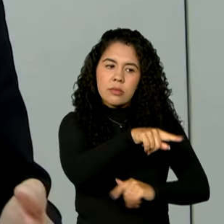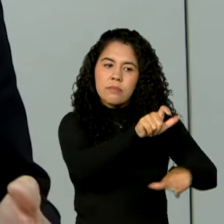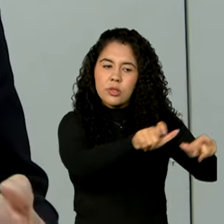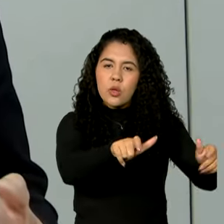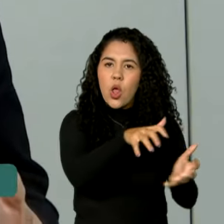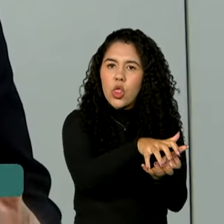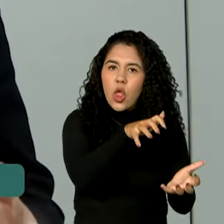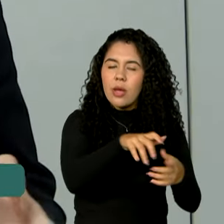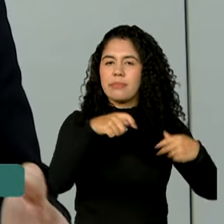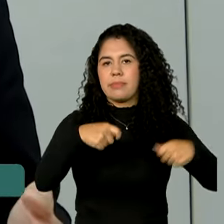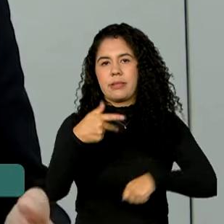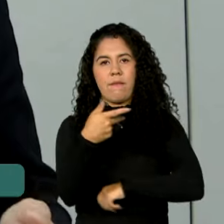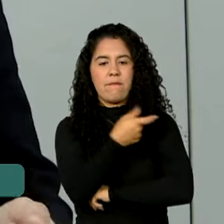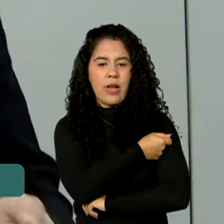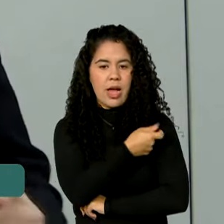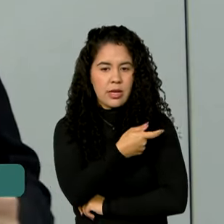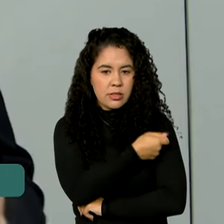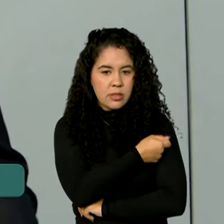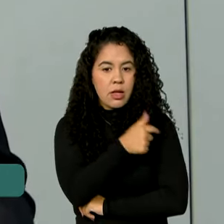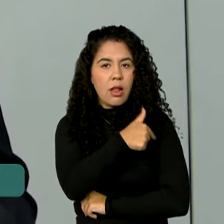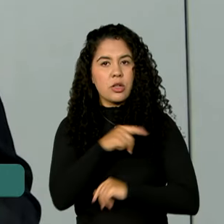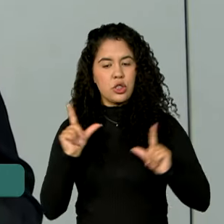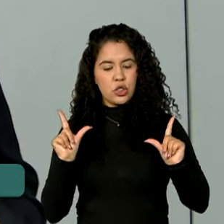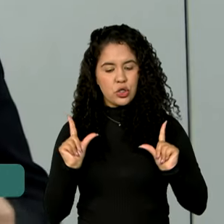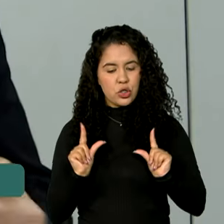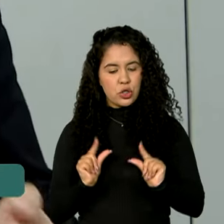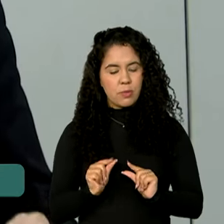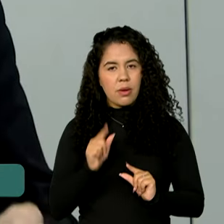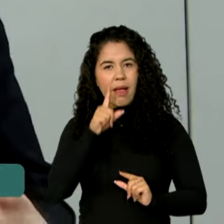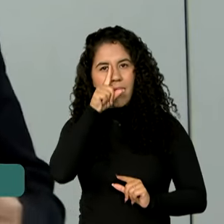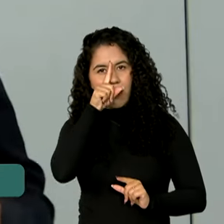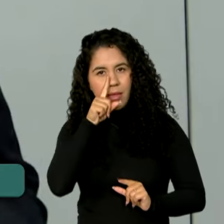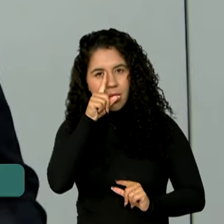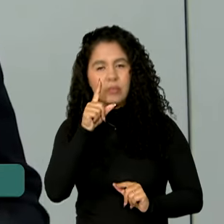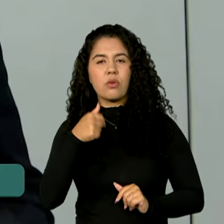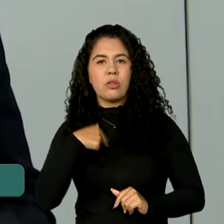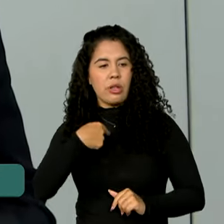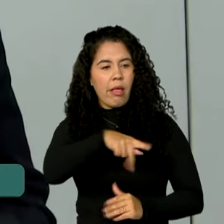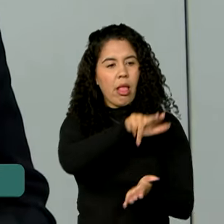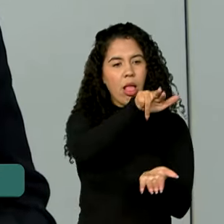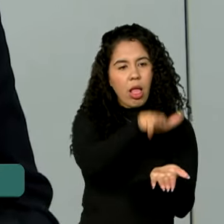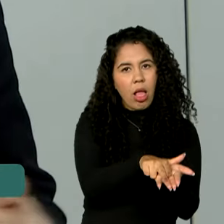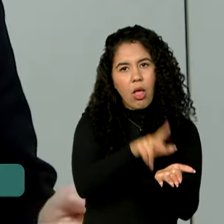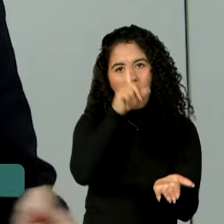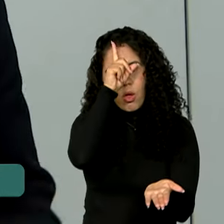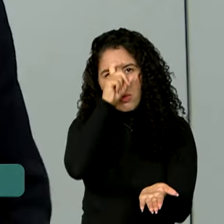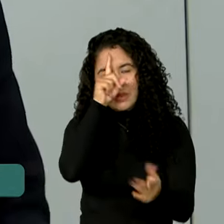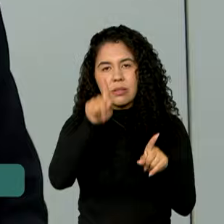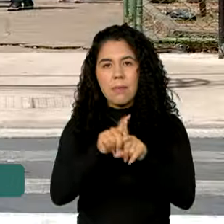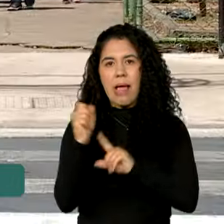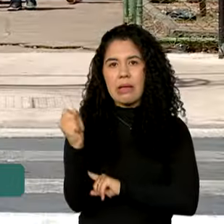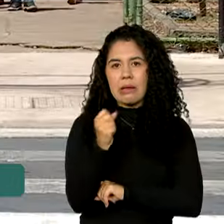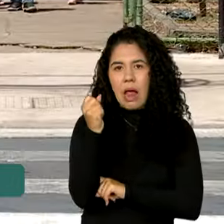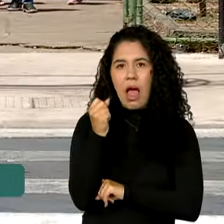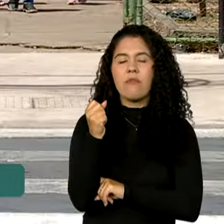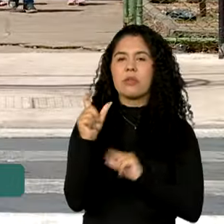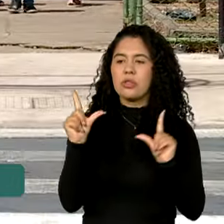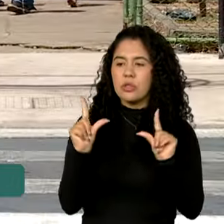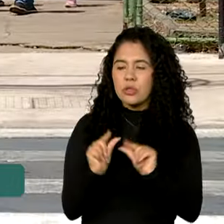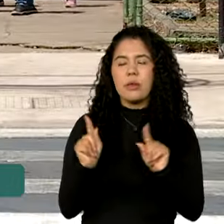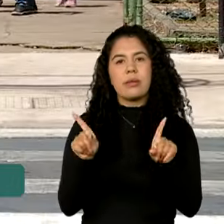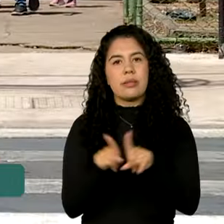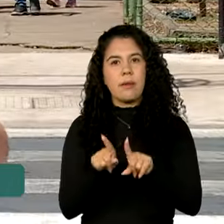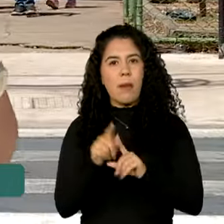vacine, porque a vacinação vai diminuir esse risco de hospitalização, de formas graves da doença e de morte. O governo